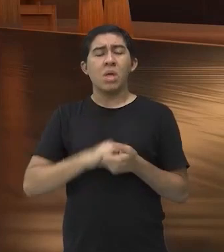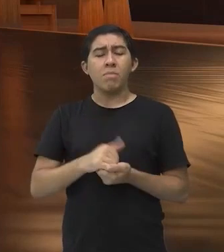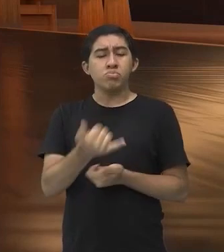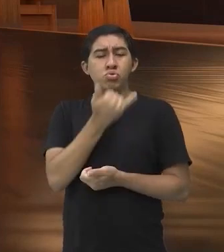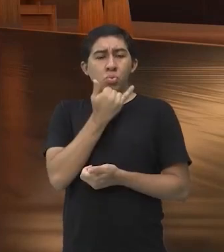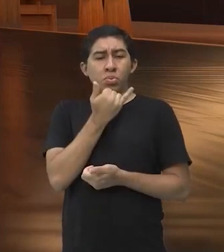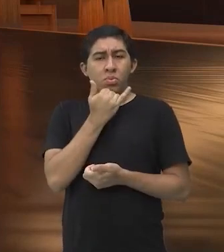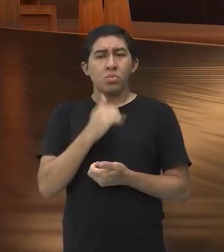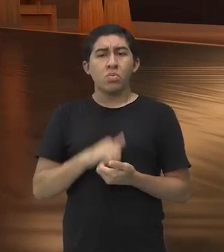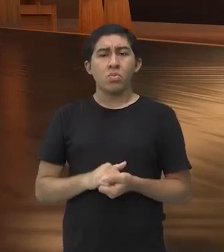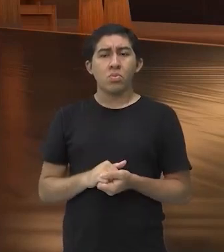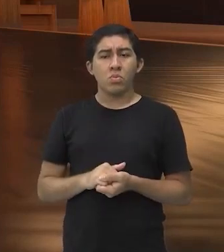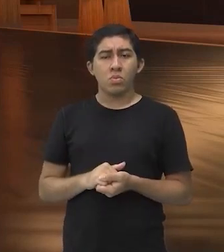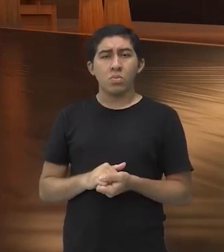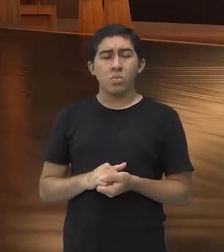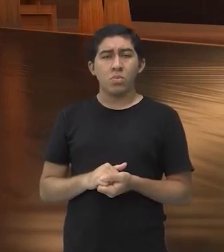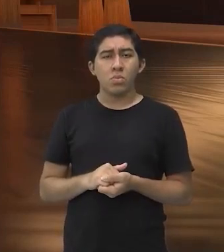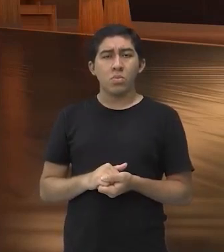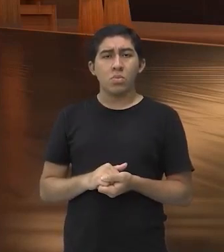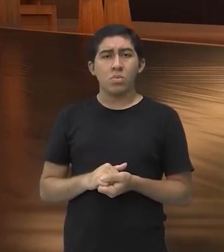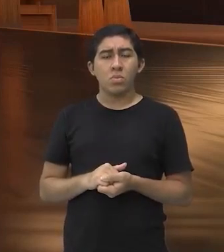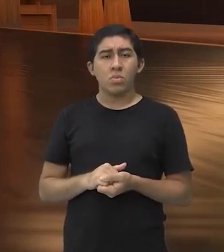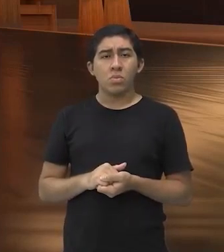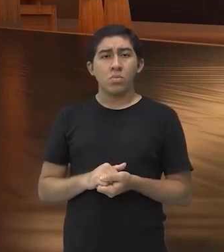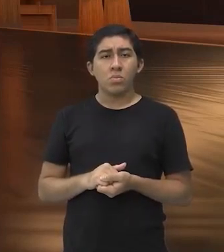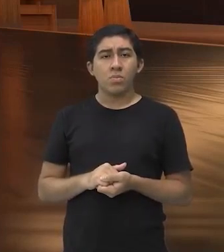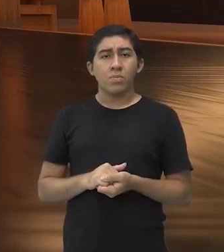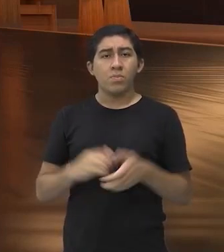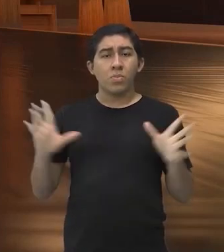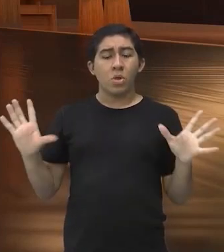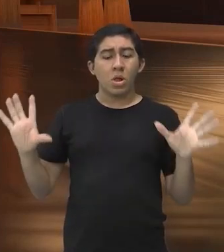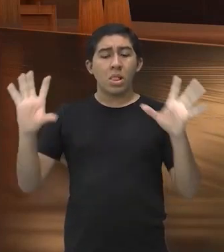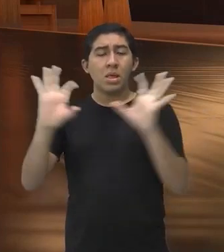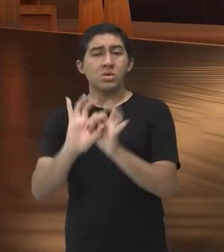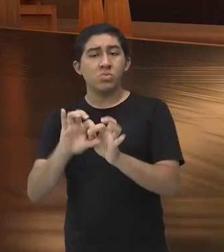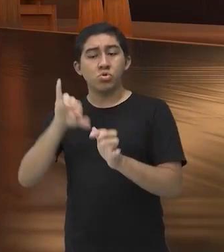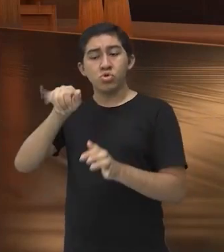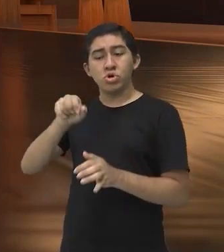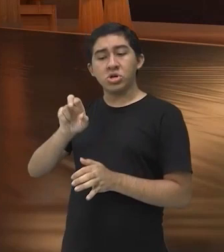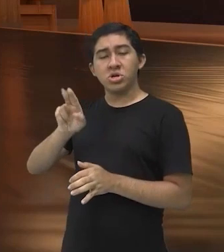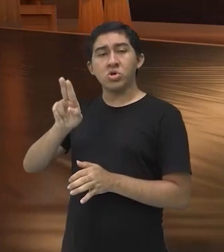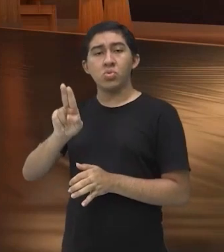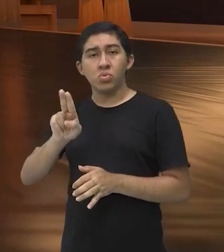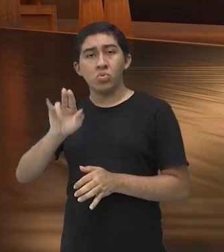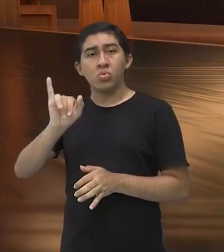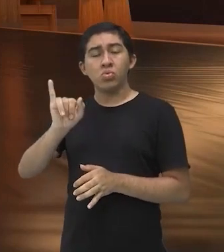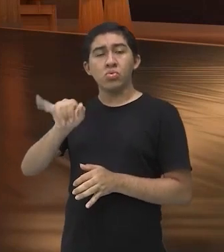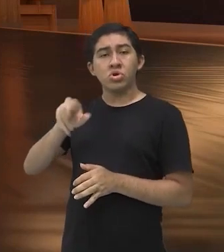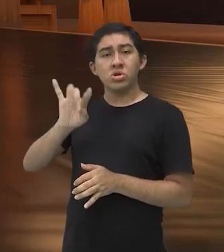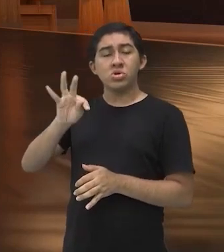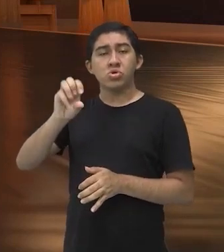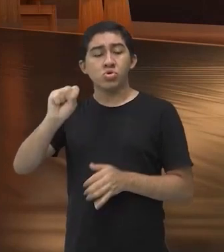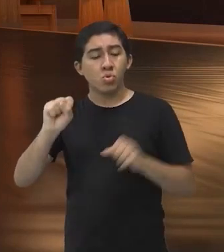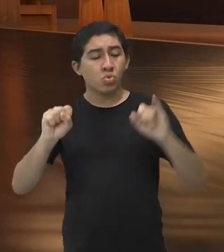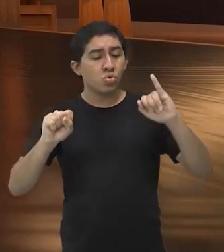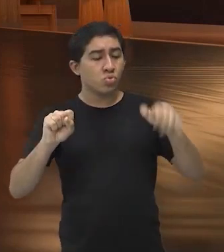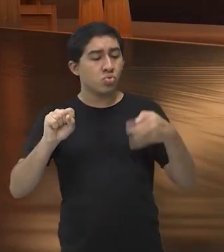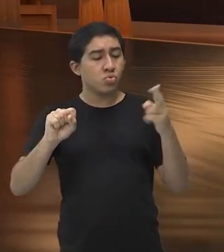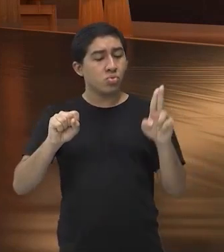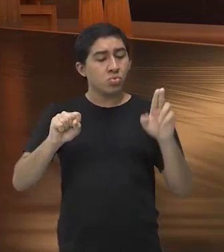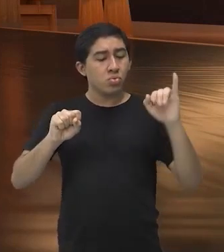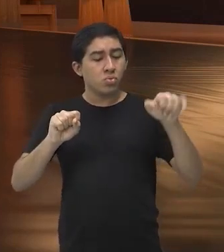perdão, o link, a ligação da história do Jiu-Jitsu com o Jiu-Jitsu começa quando